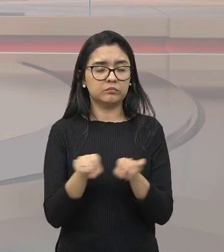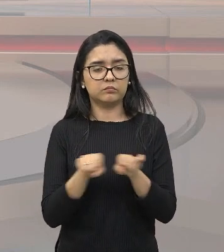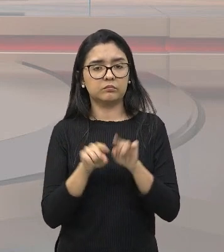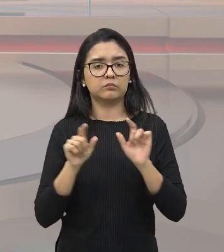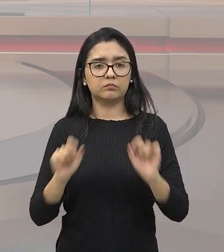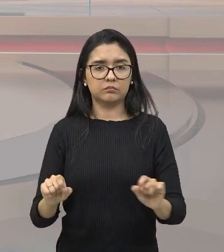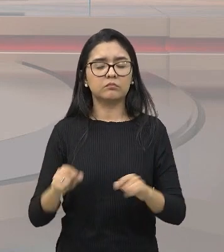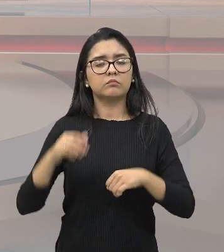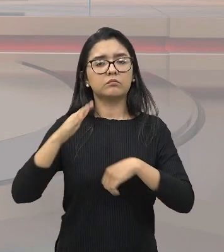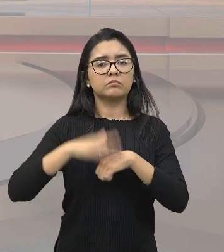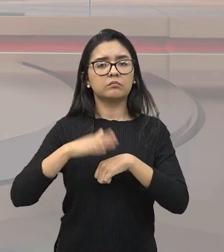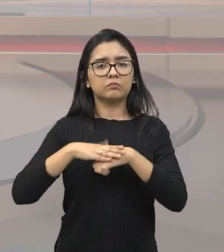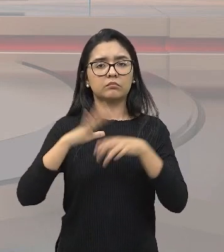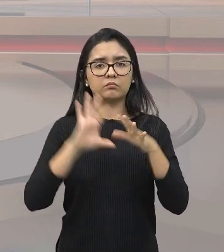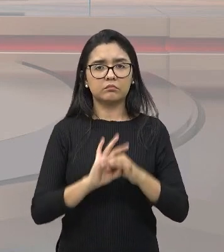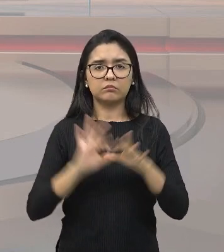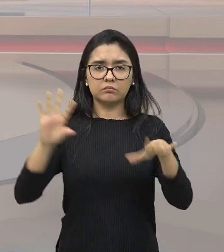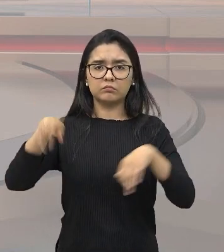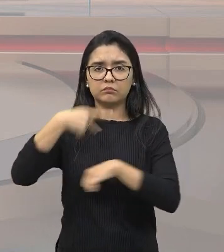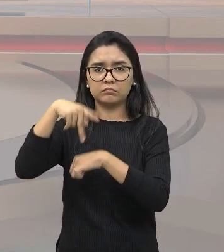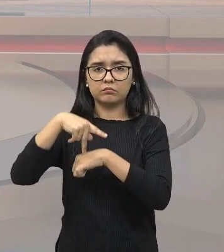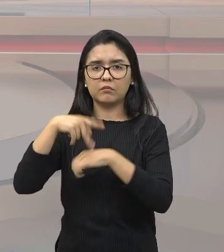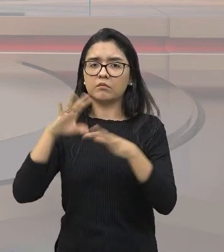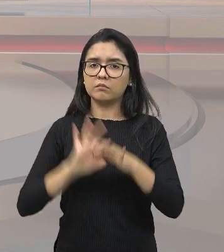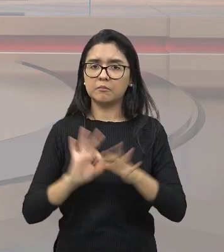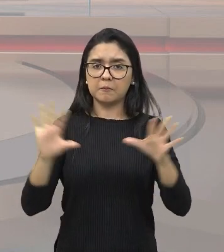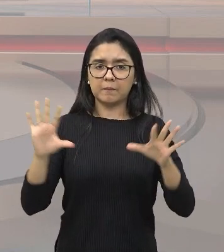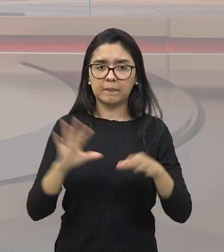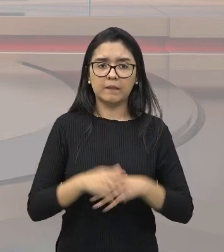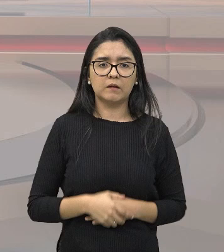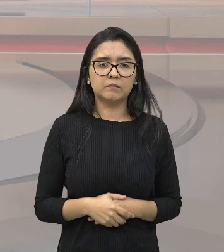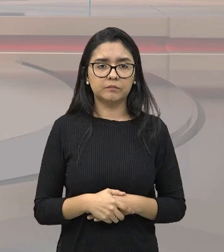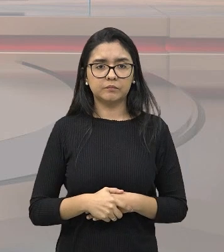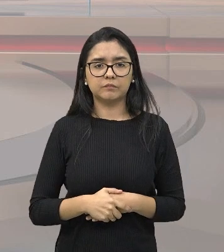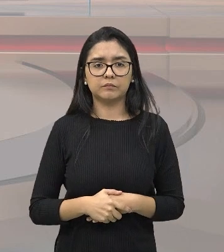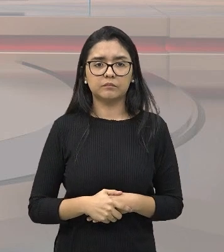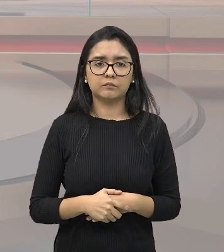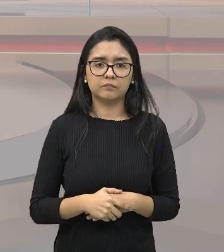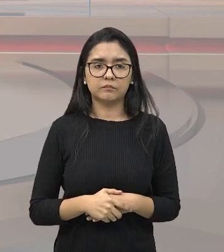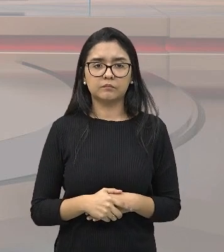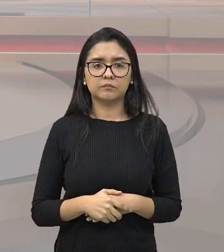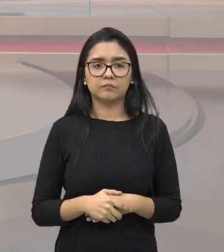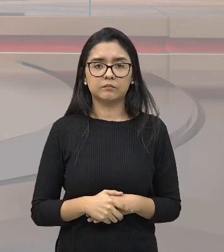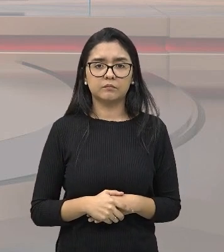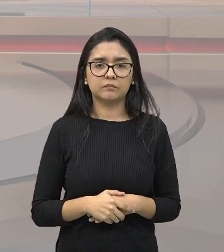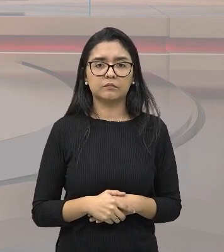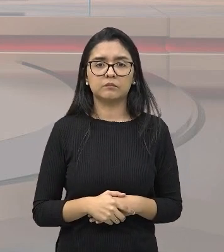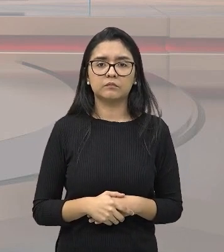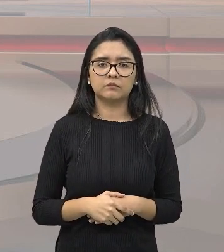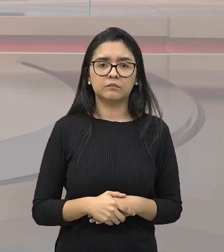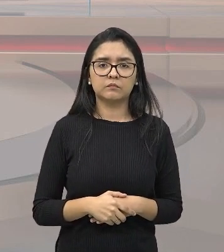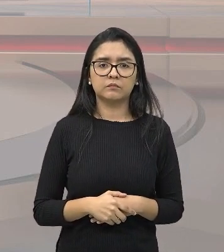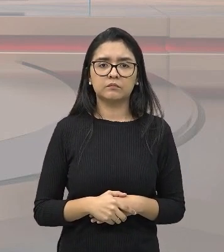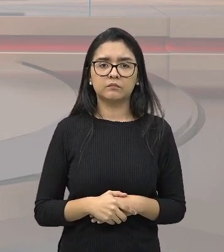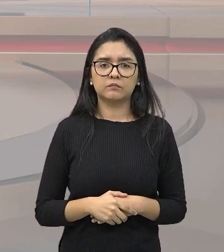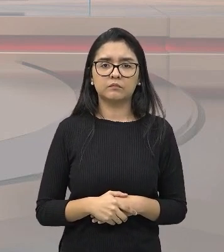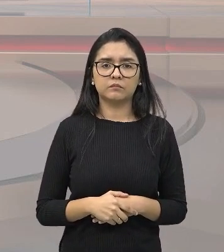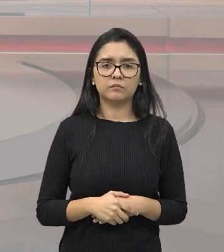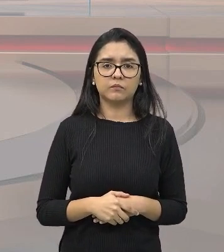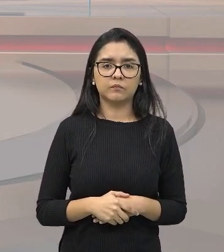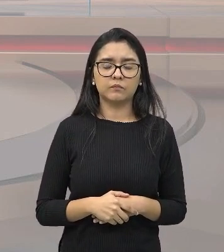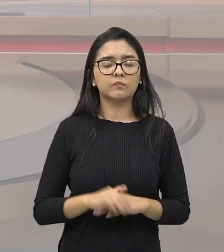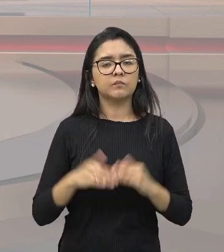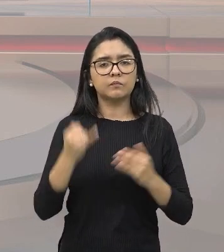independência dessas nações, tal qual Índia vai ser um dos grandes exemplos. Então, as ideias